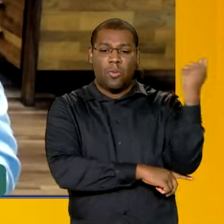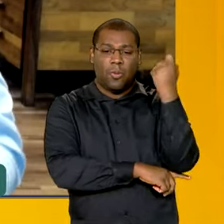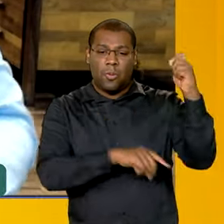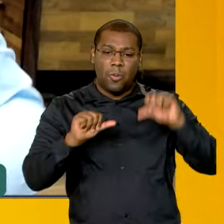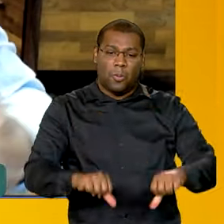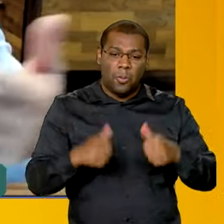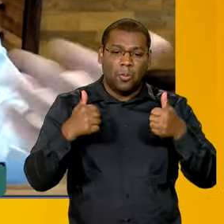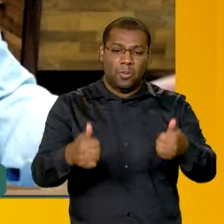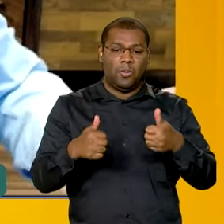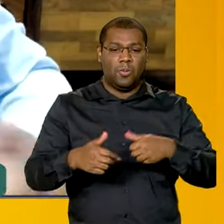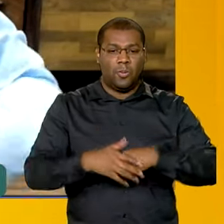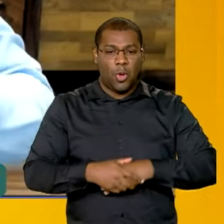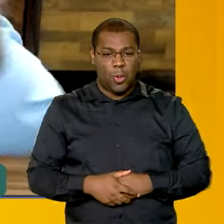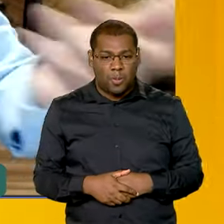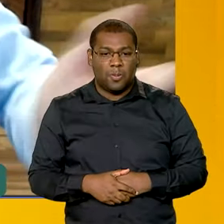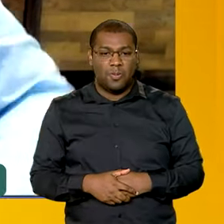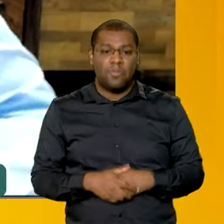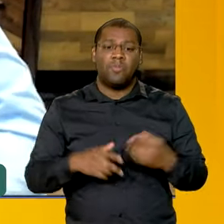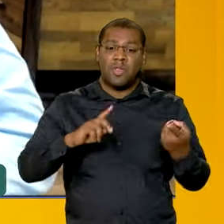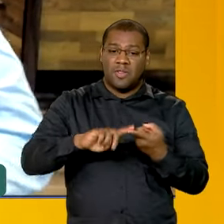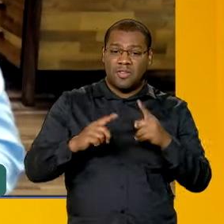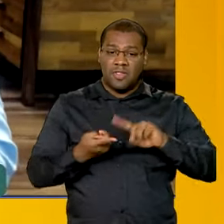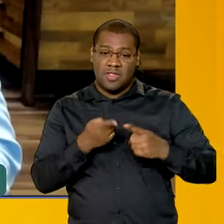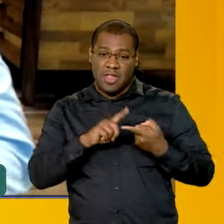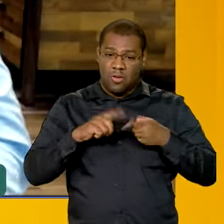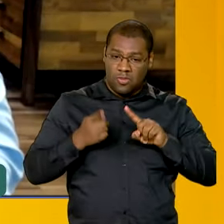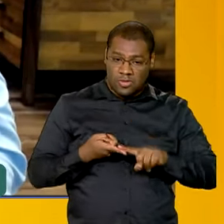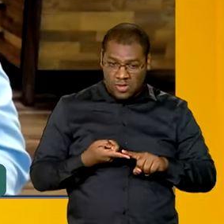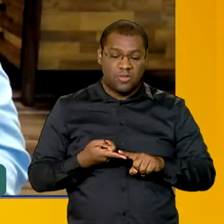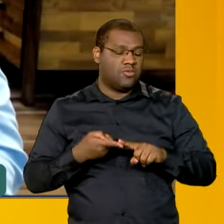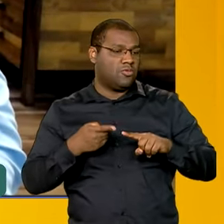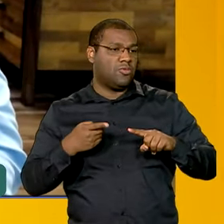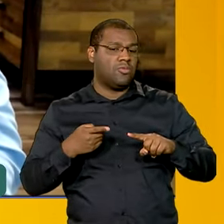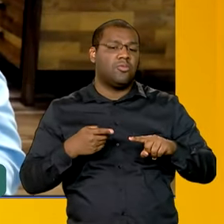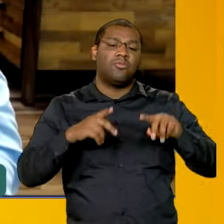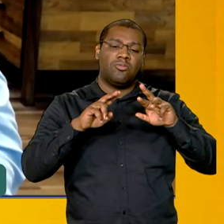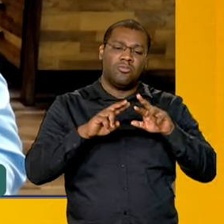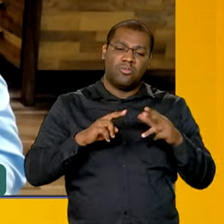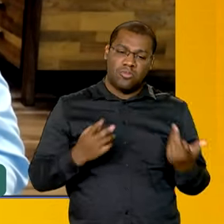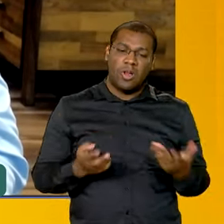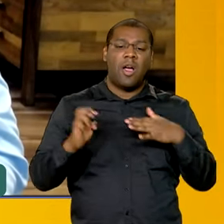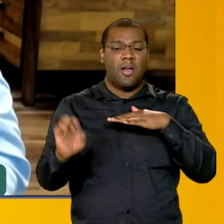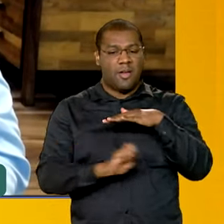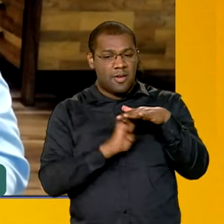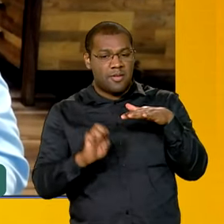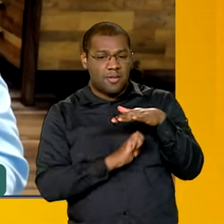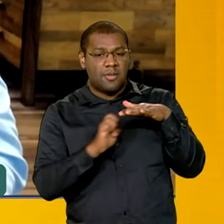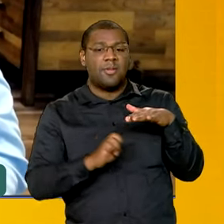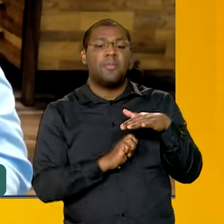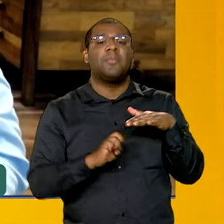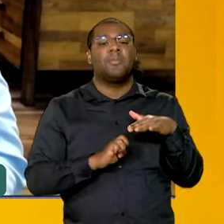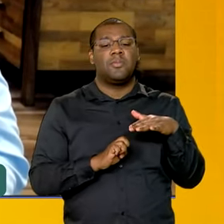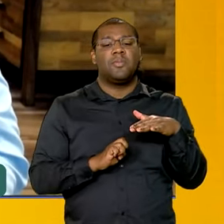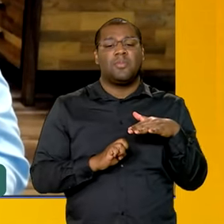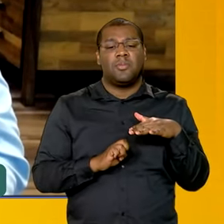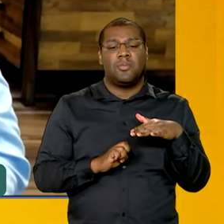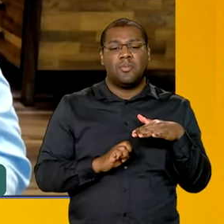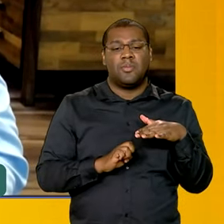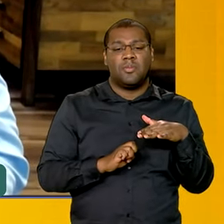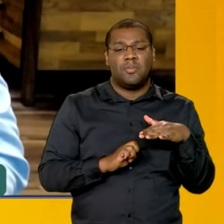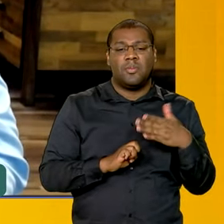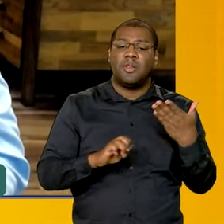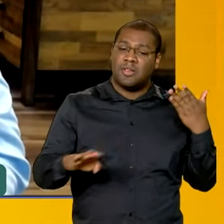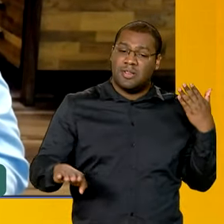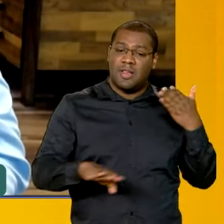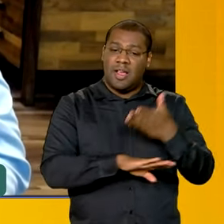a orientação para as negociações coletivas, para os acordos coletivos, enfim, de que as empresas possam acessar antecipação